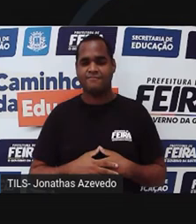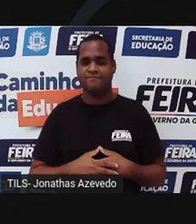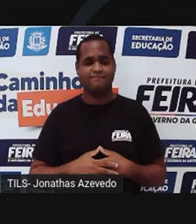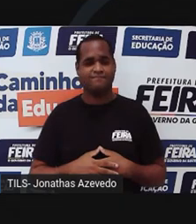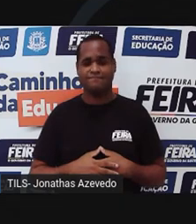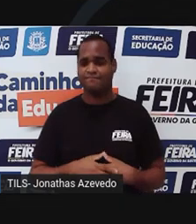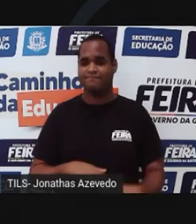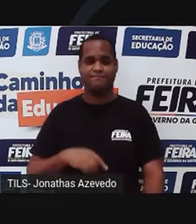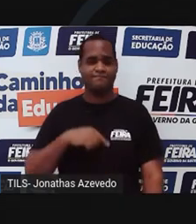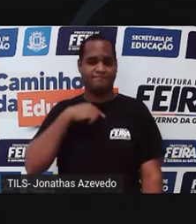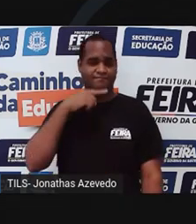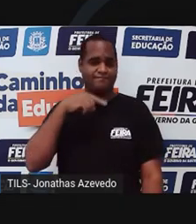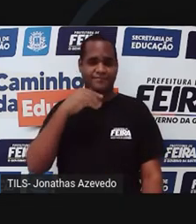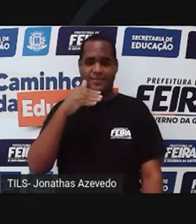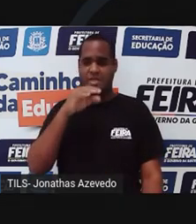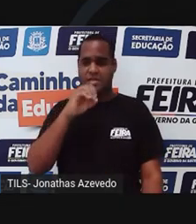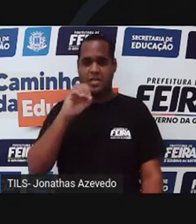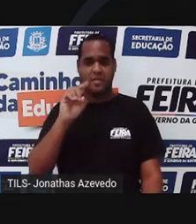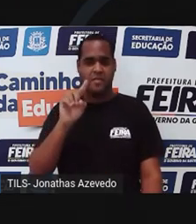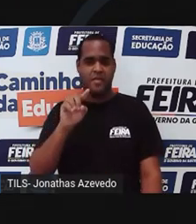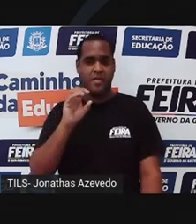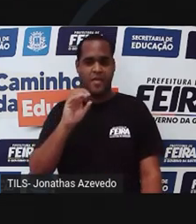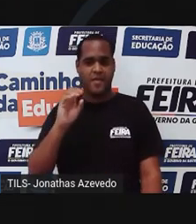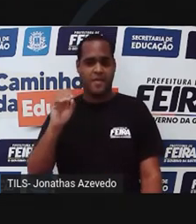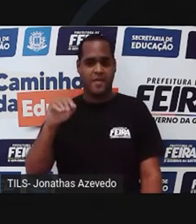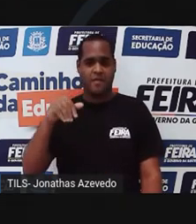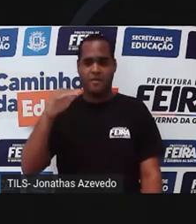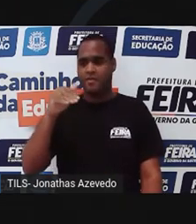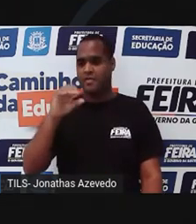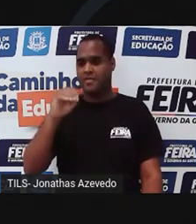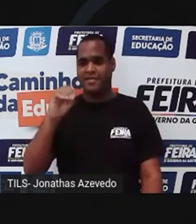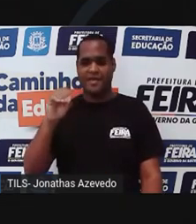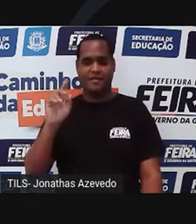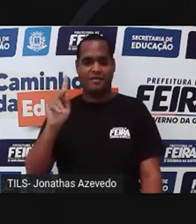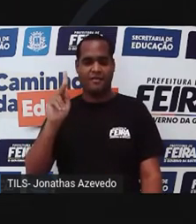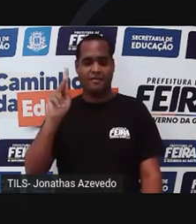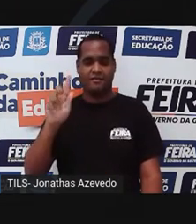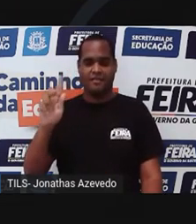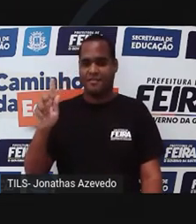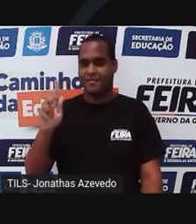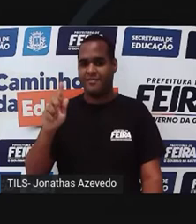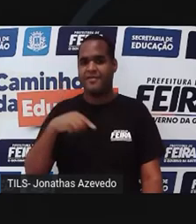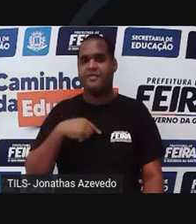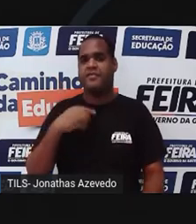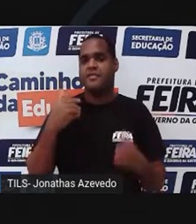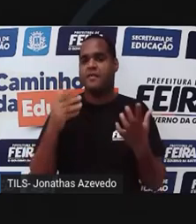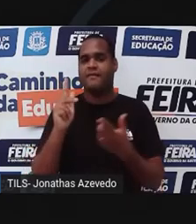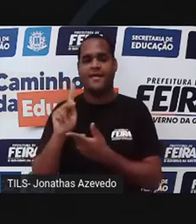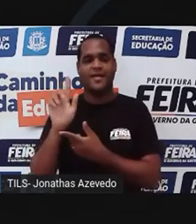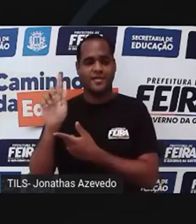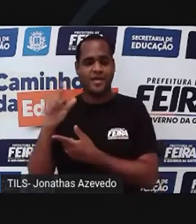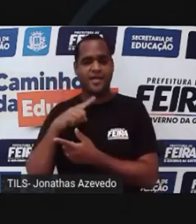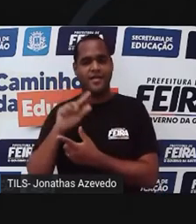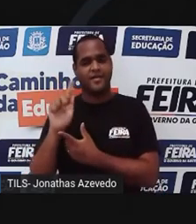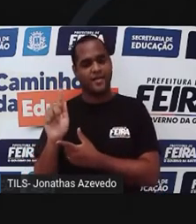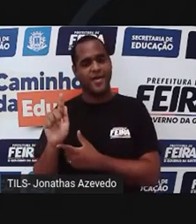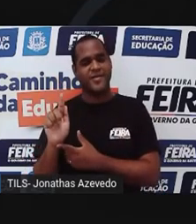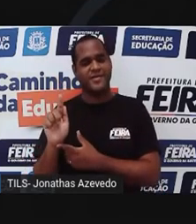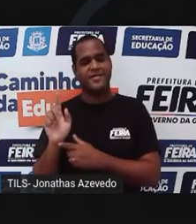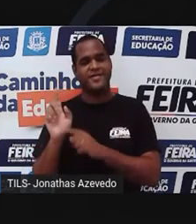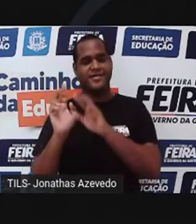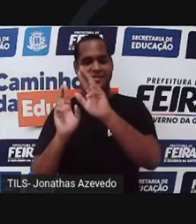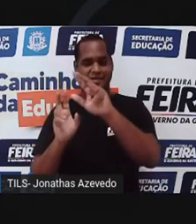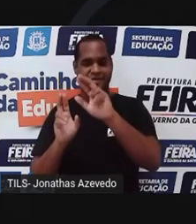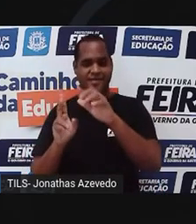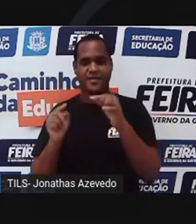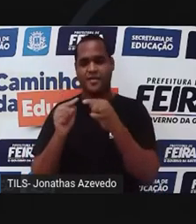Deve ter mais de 100 mil gramas. Ou 100 quilogramas. Então, quilogramas e gramas são algumas